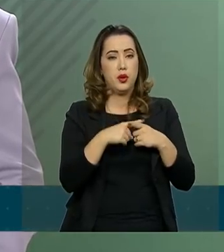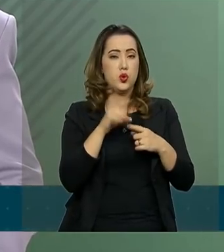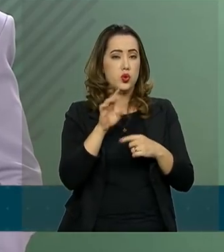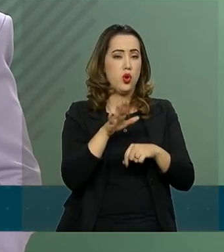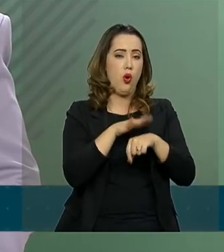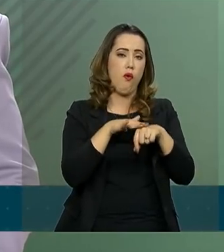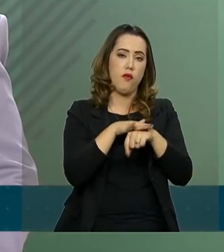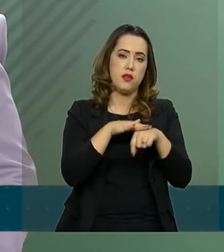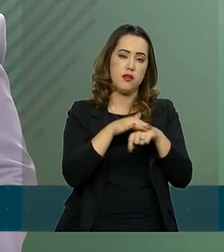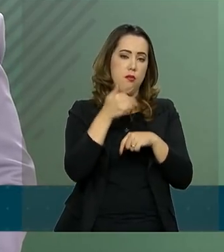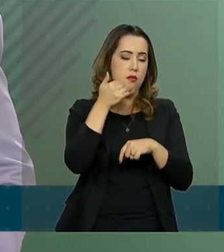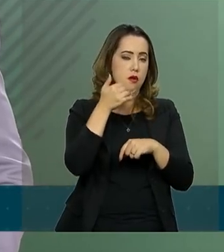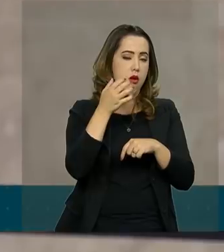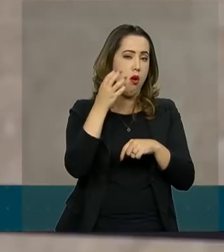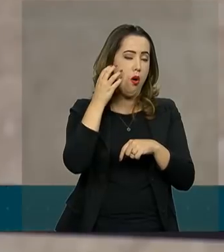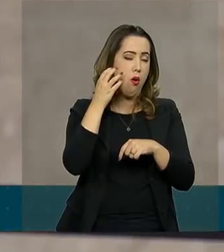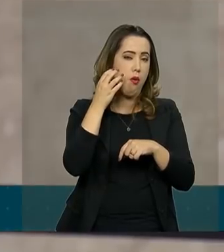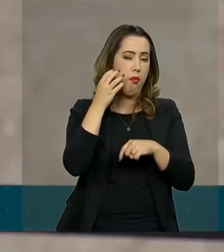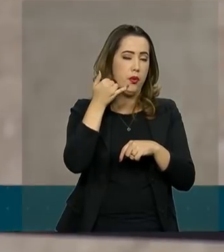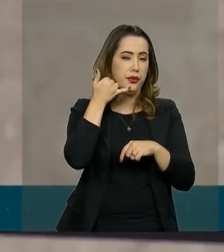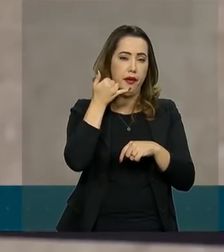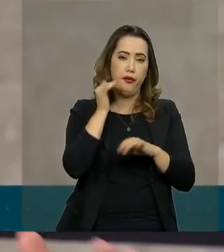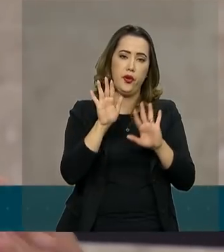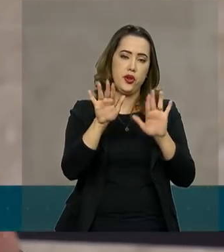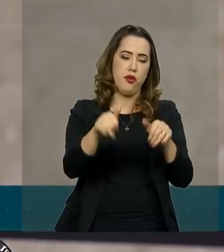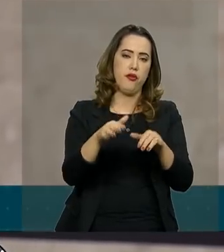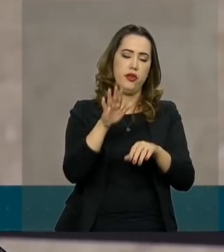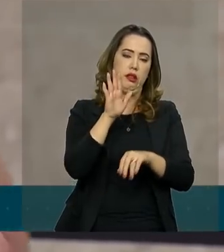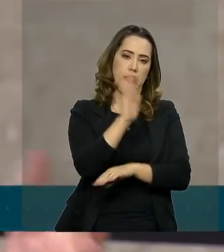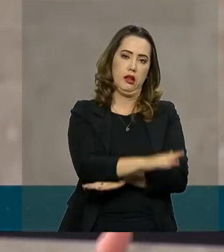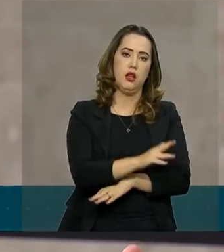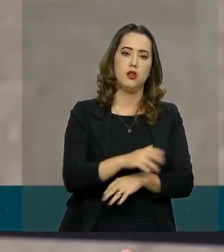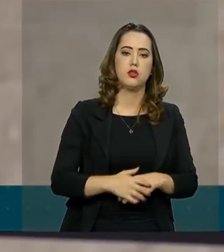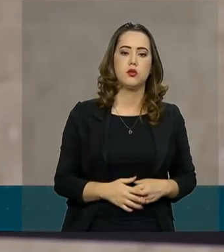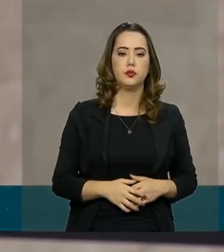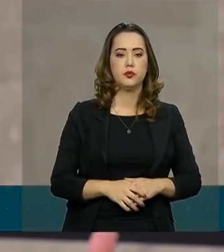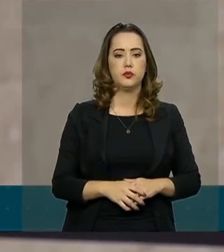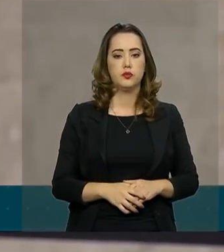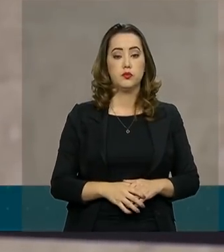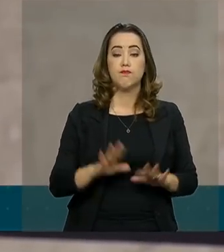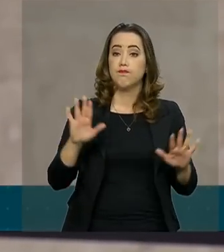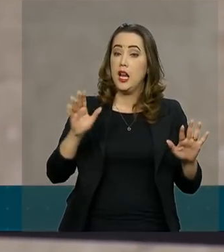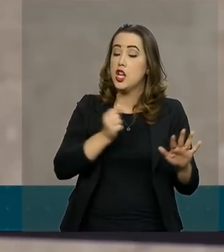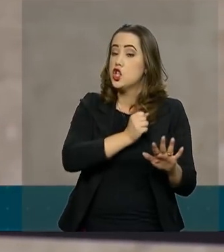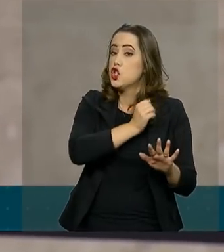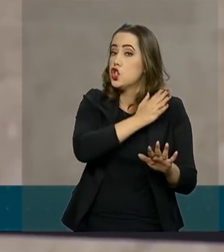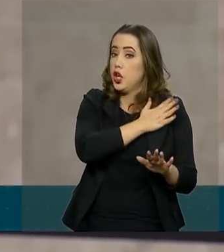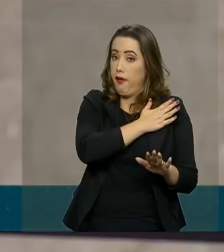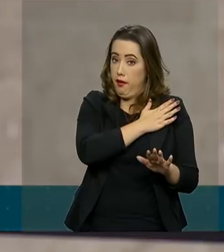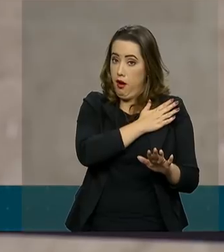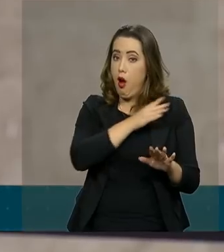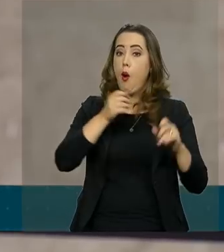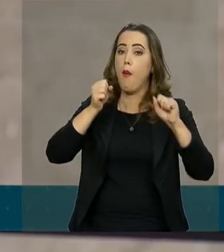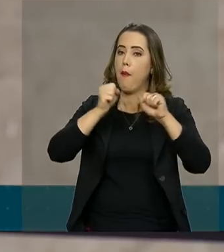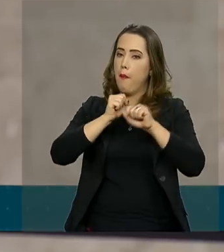telefone ao final da tarde. General Barros, só para ficar mais claro, porque é o assunto do dia,